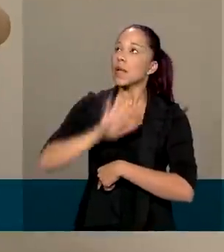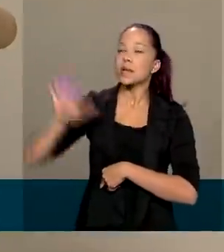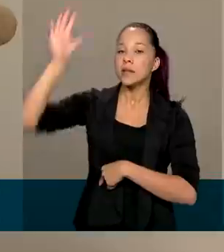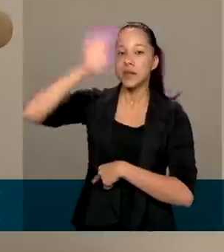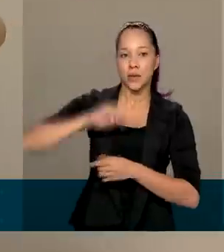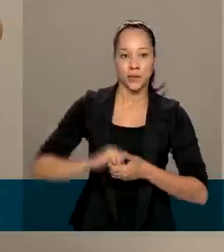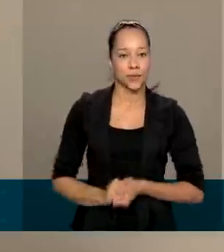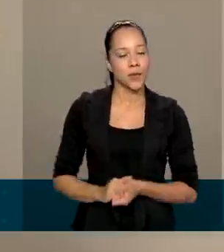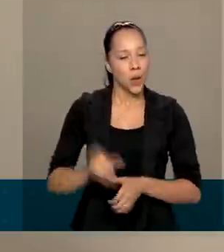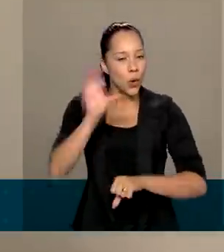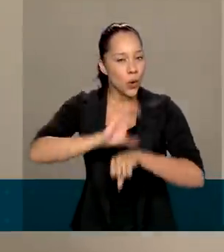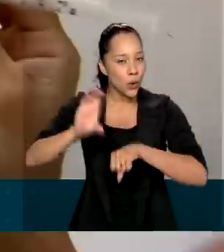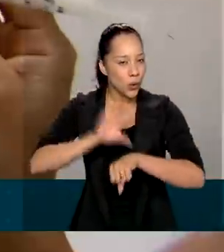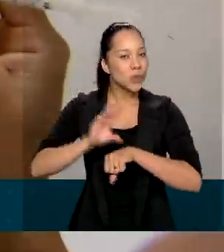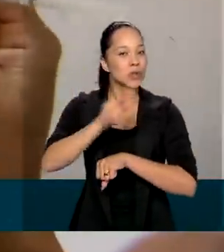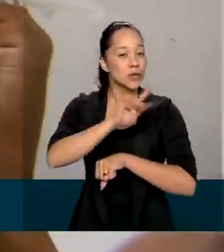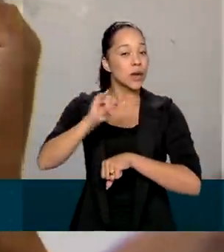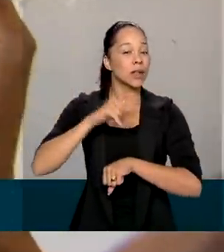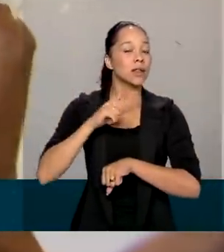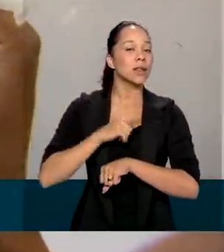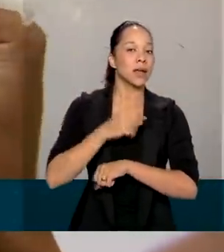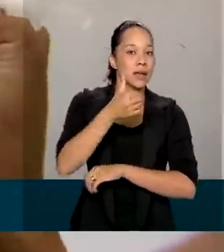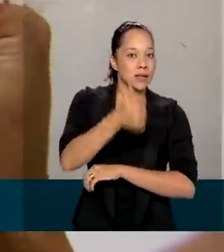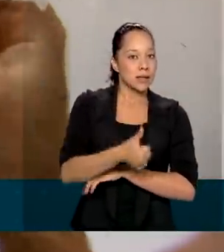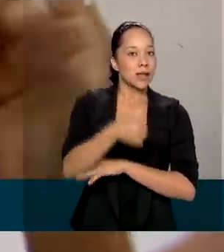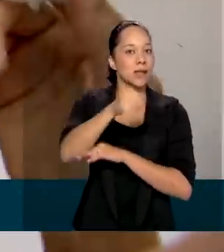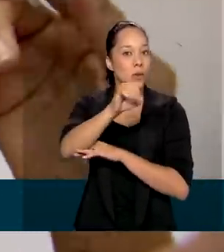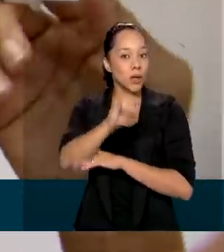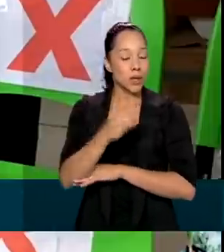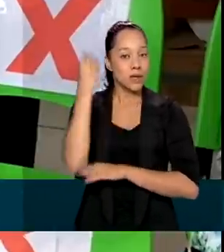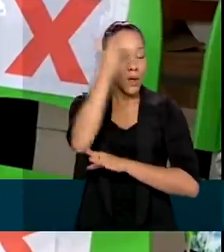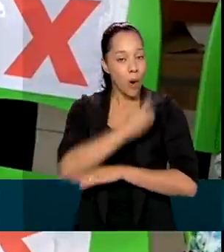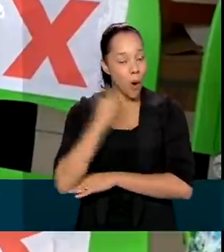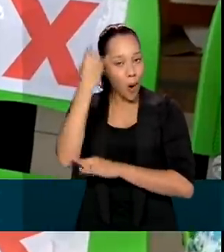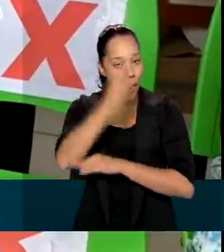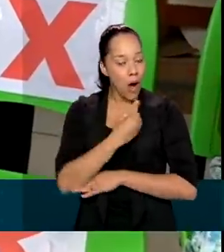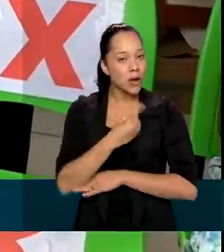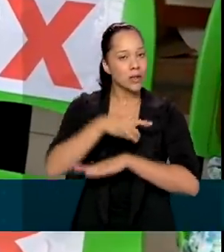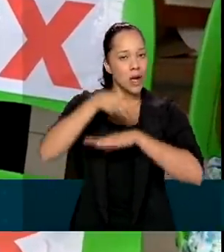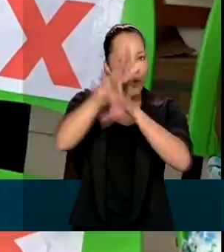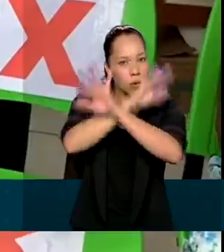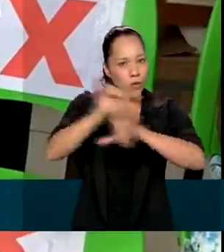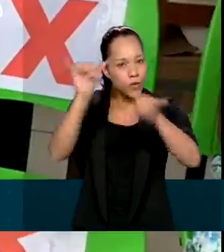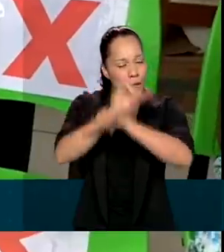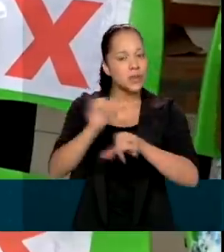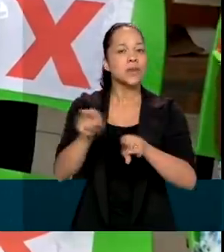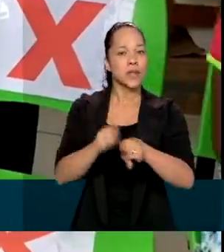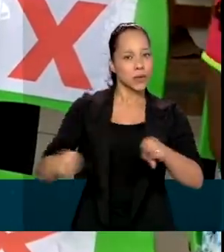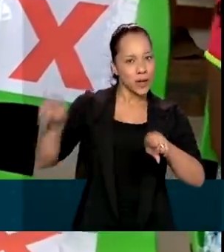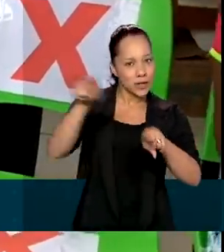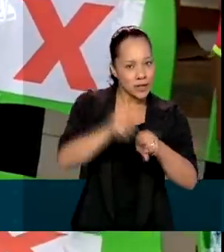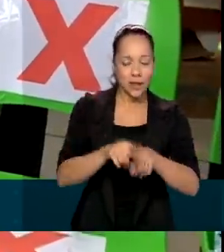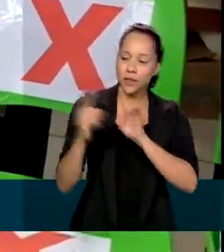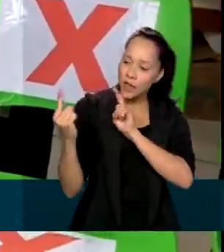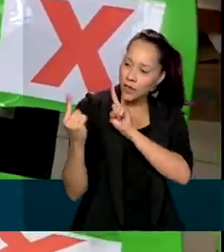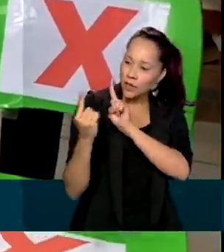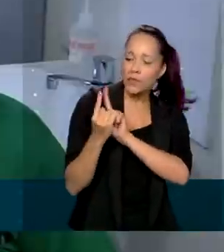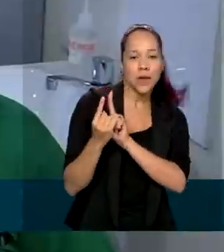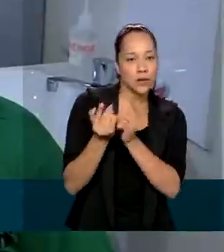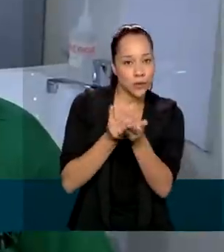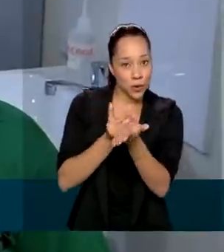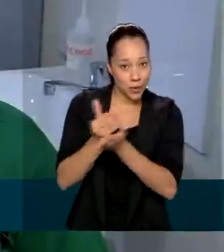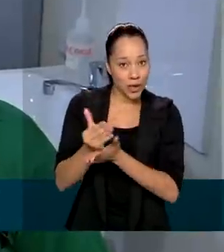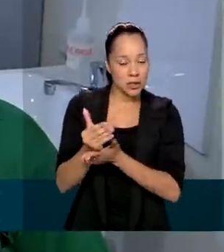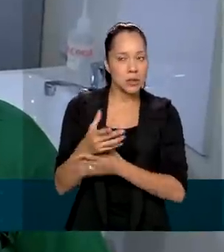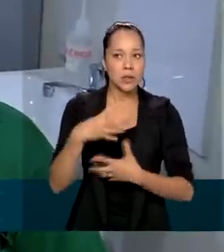O curso terá uma carga de 180 horas, com informações atualizadas de atendimento primário,